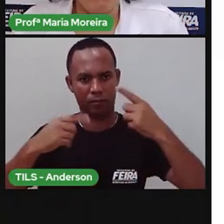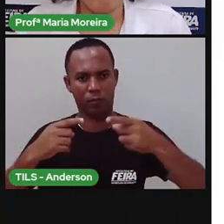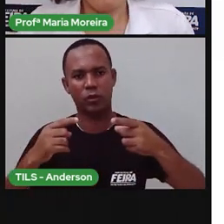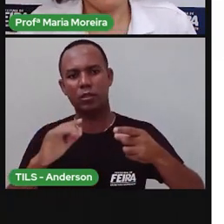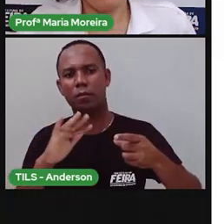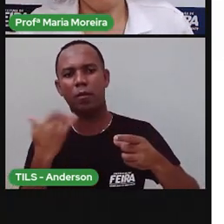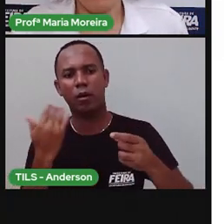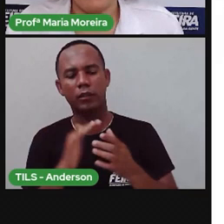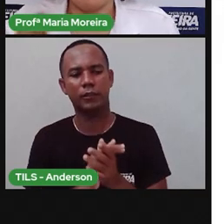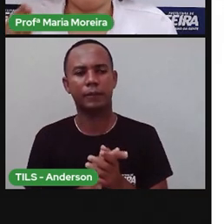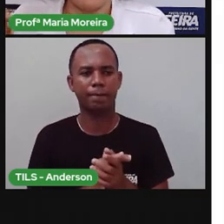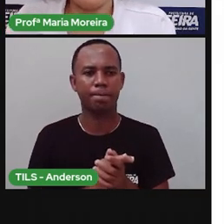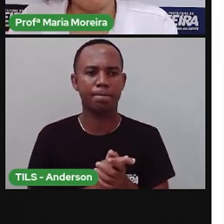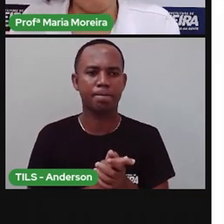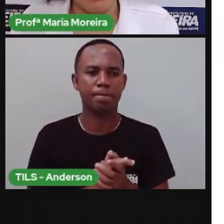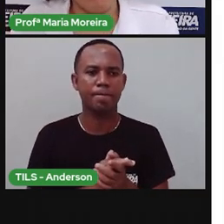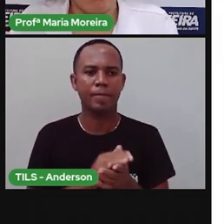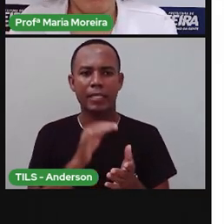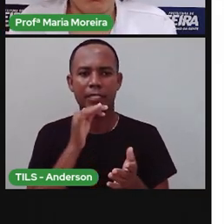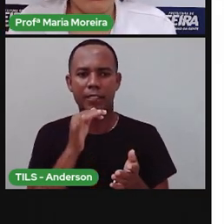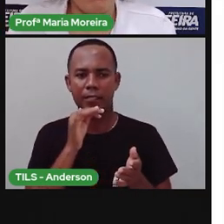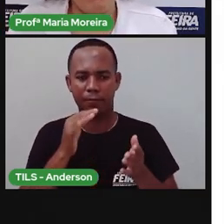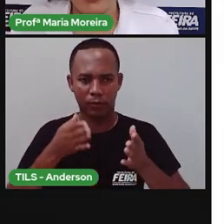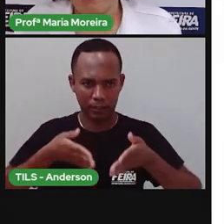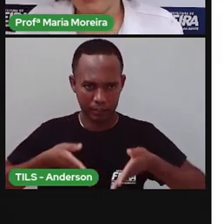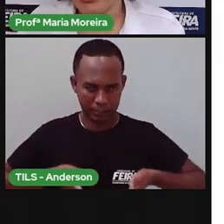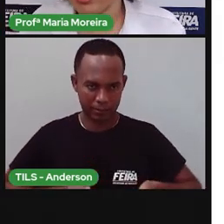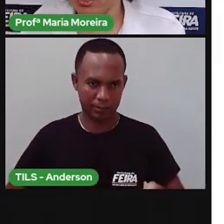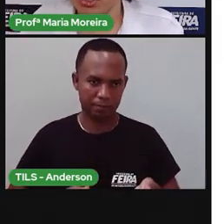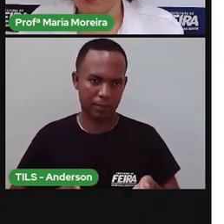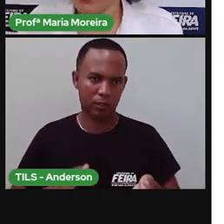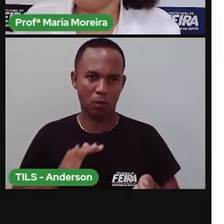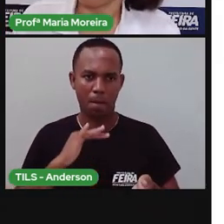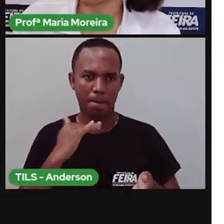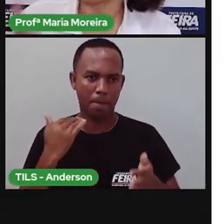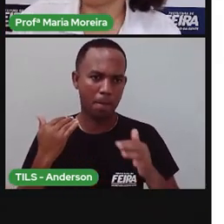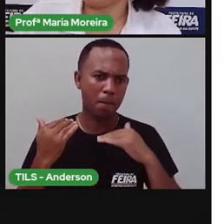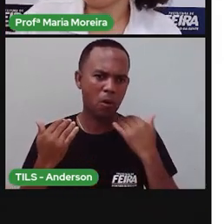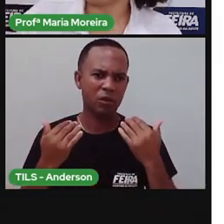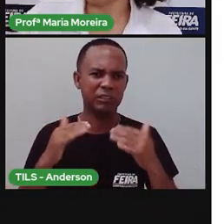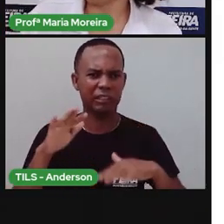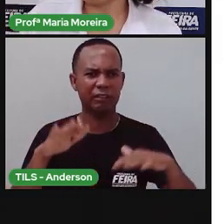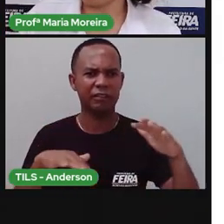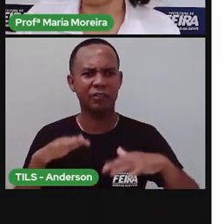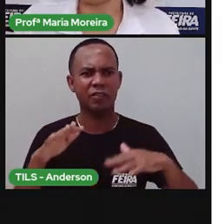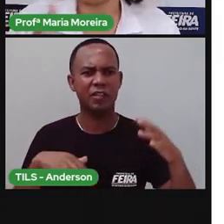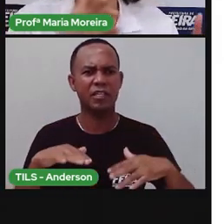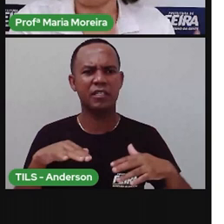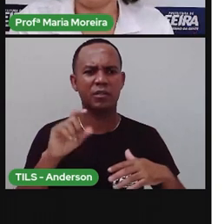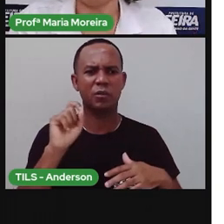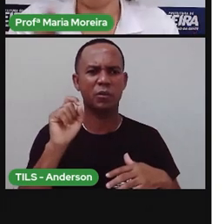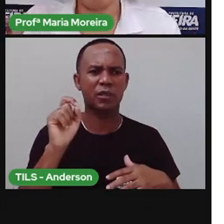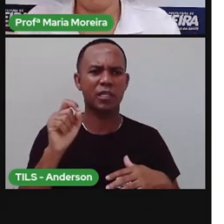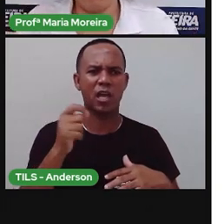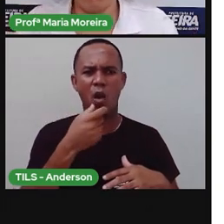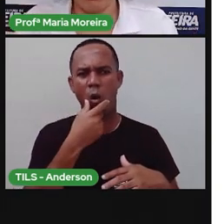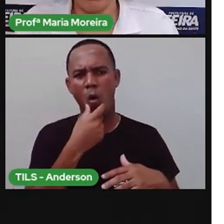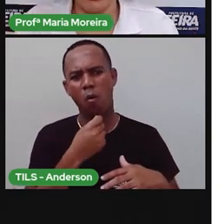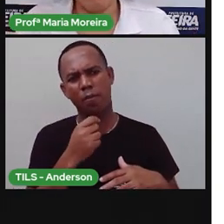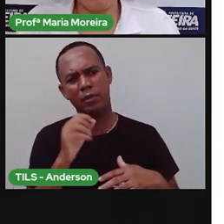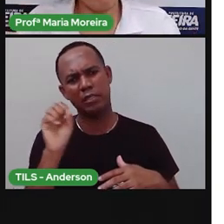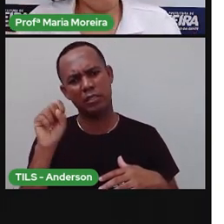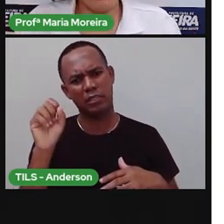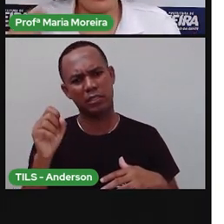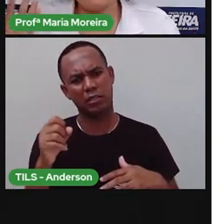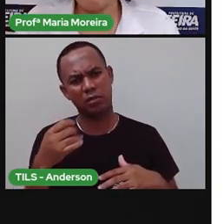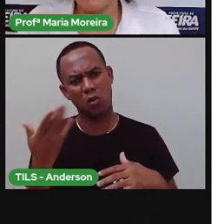Bom, o período entre o nascimento e a morte vai variar bastante e vai variar principalmente de um ser humano para outro,